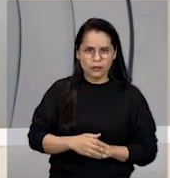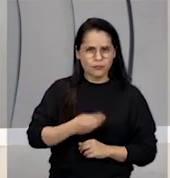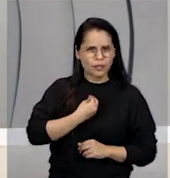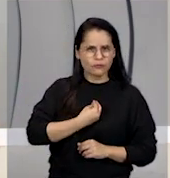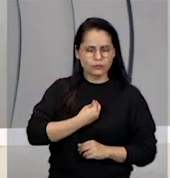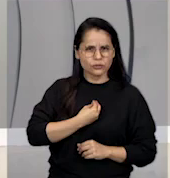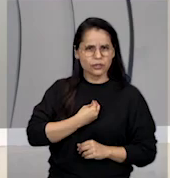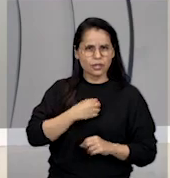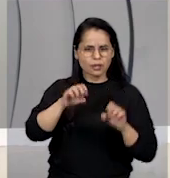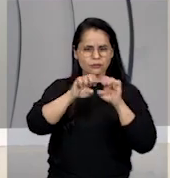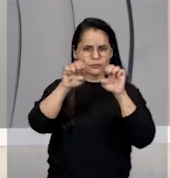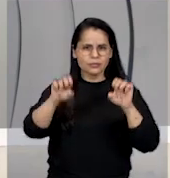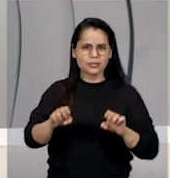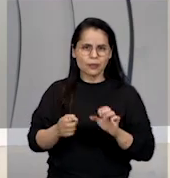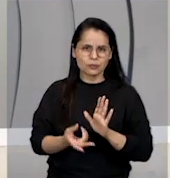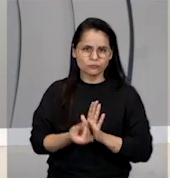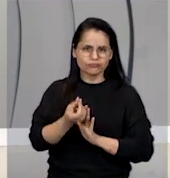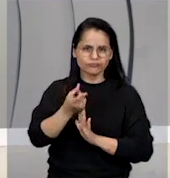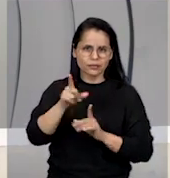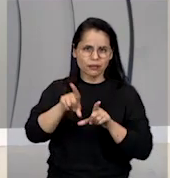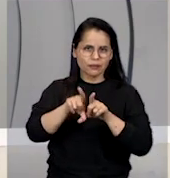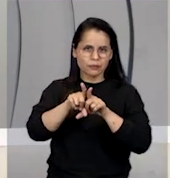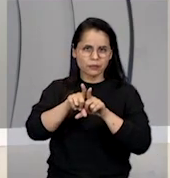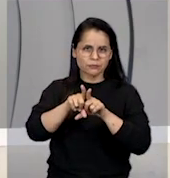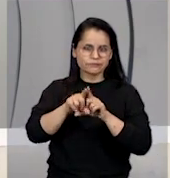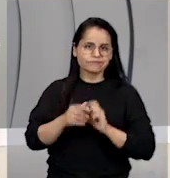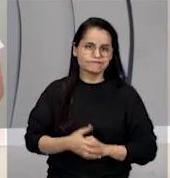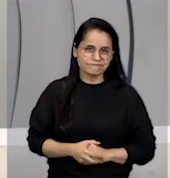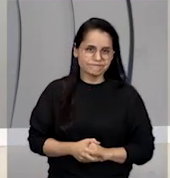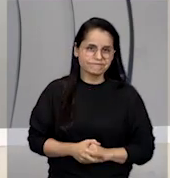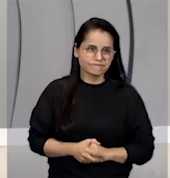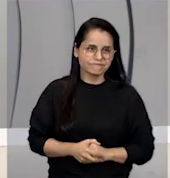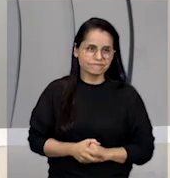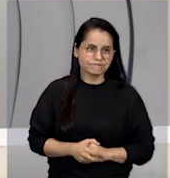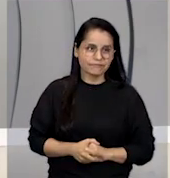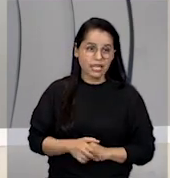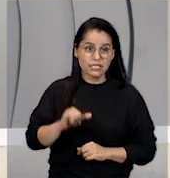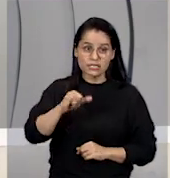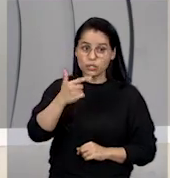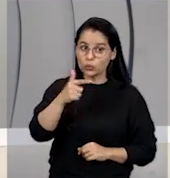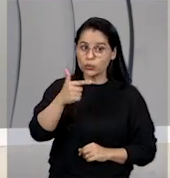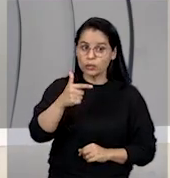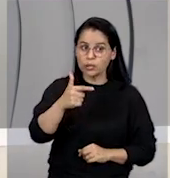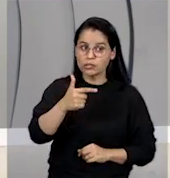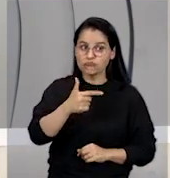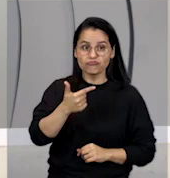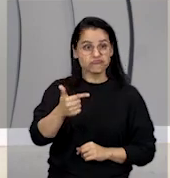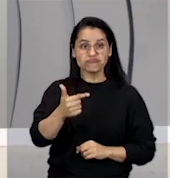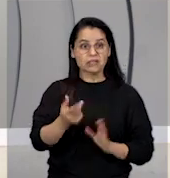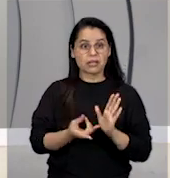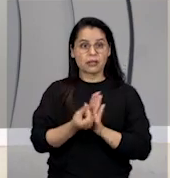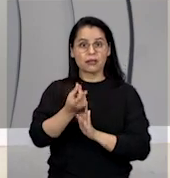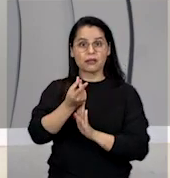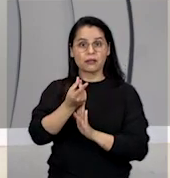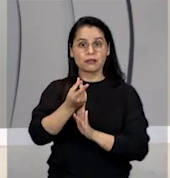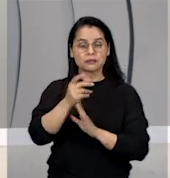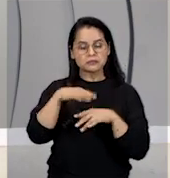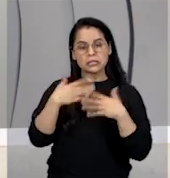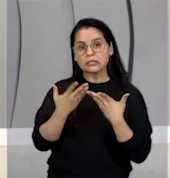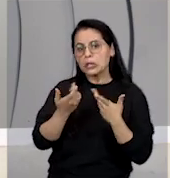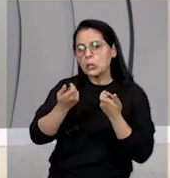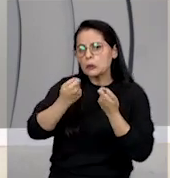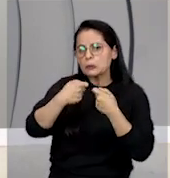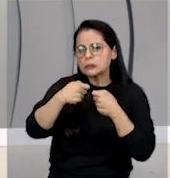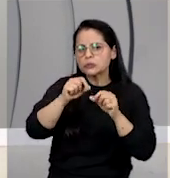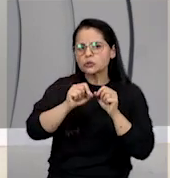do sistema de capitais, do capitalismo. Sem isso, não existe capitalismo. Então, você